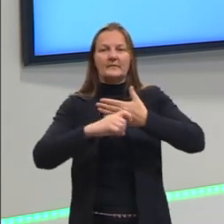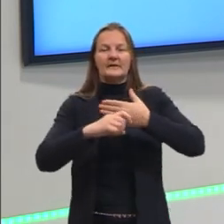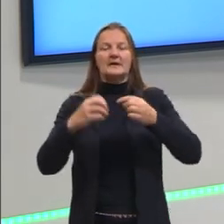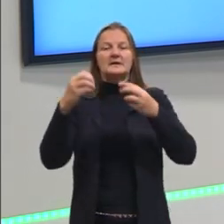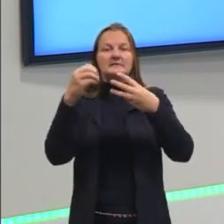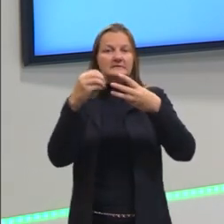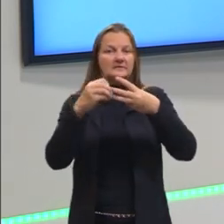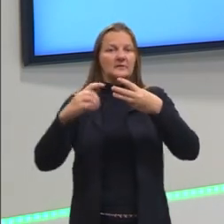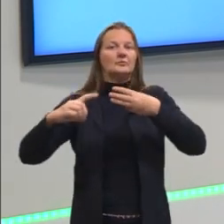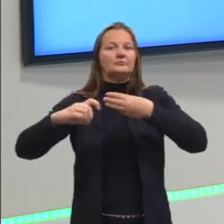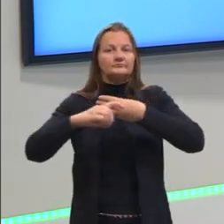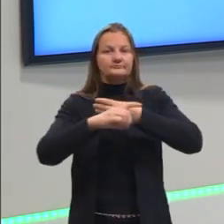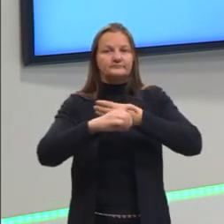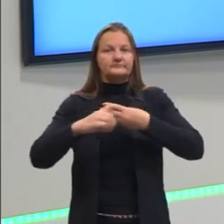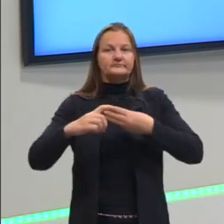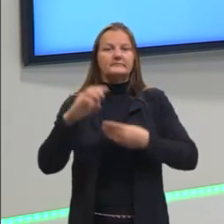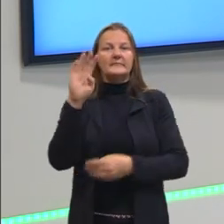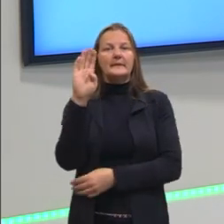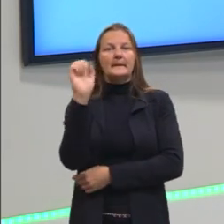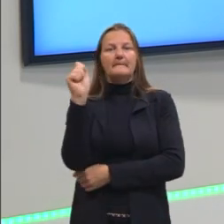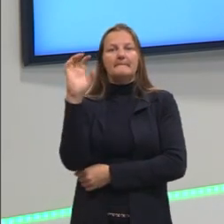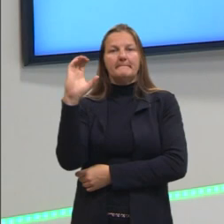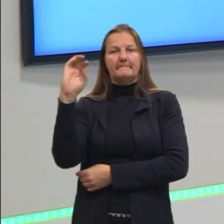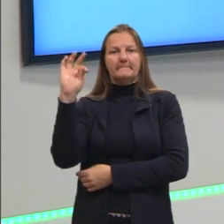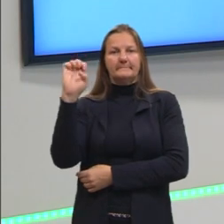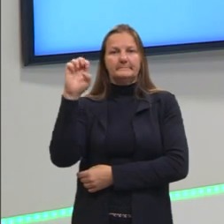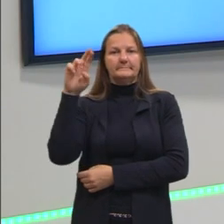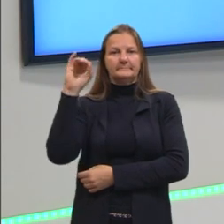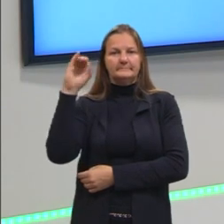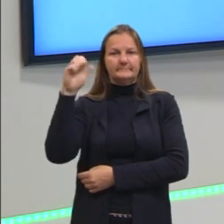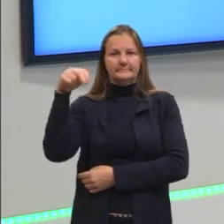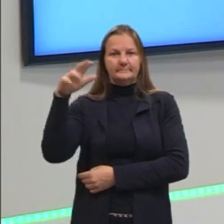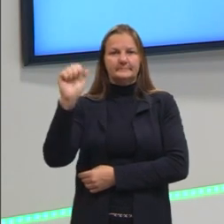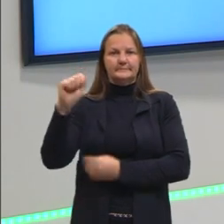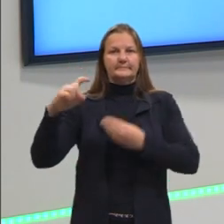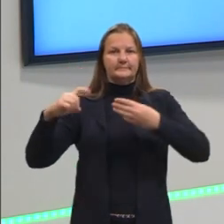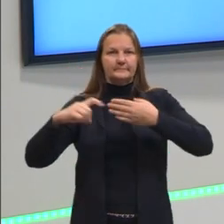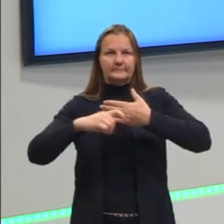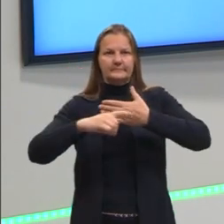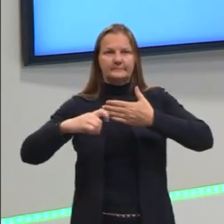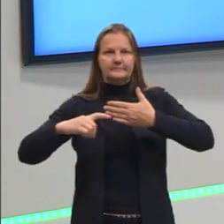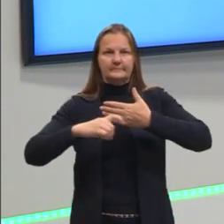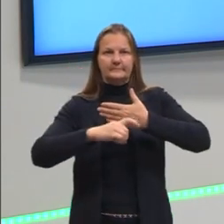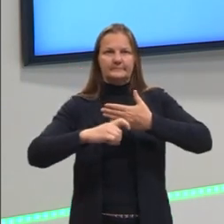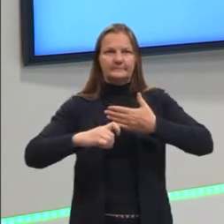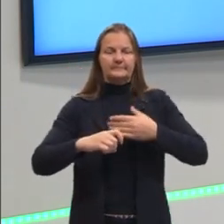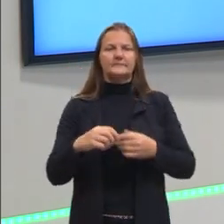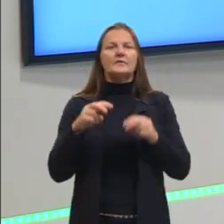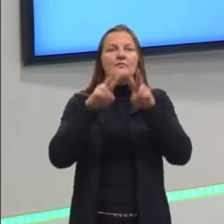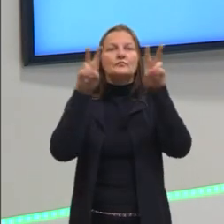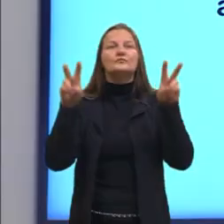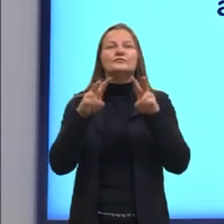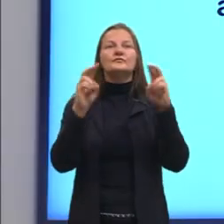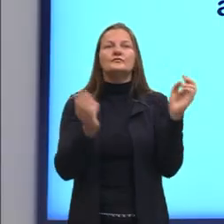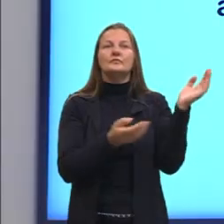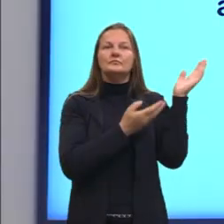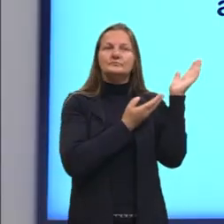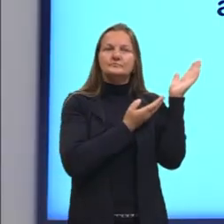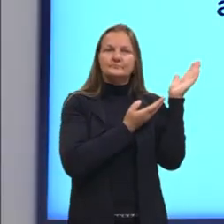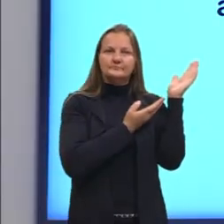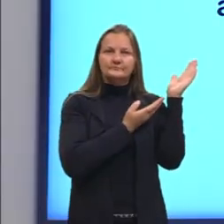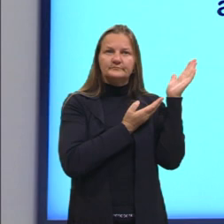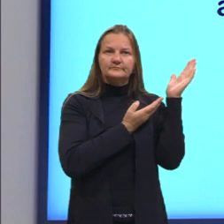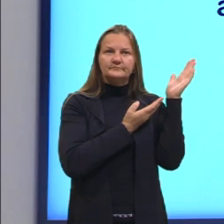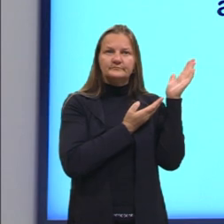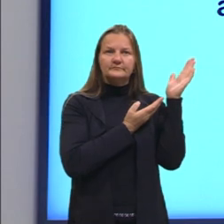vocês verem bem visualmente aqui a diferença, tá? Bem visual. Então, nós vemos aqui uma célula